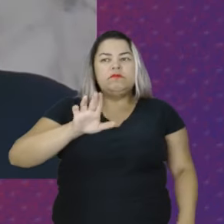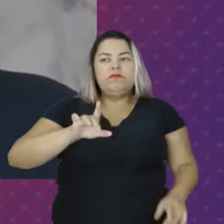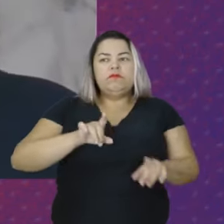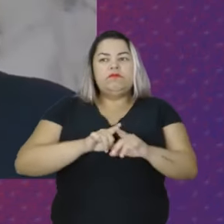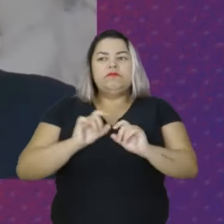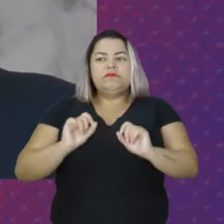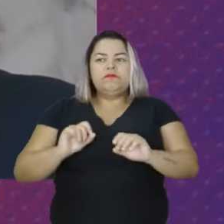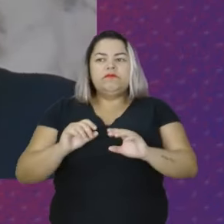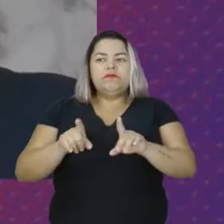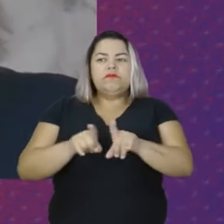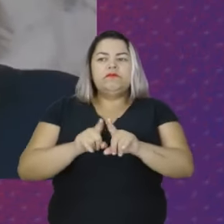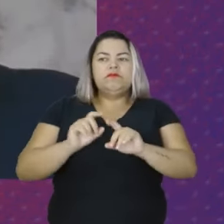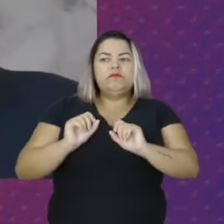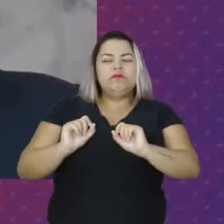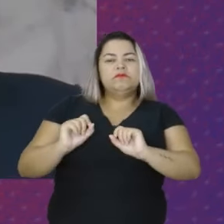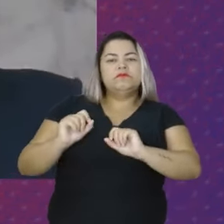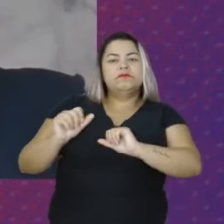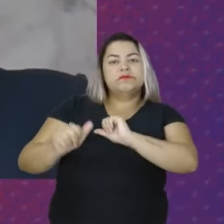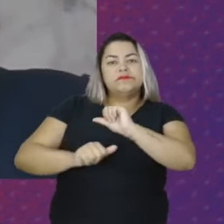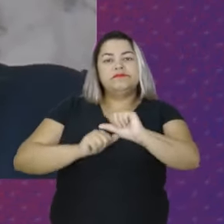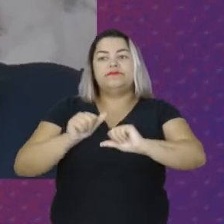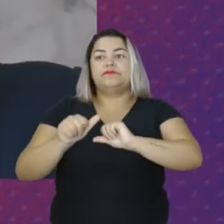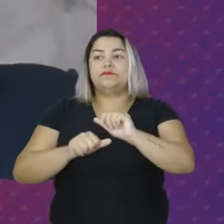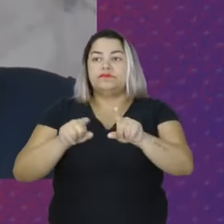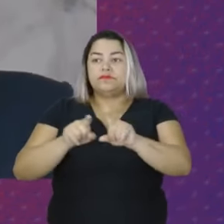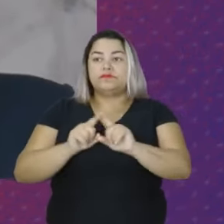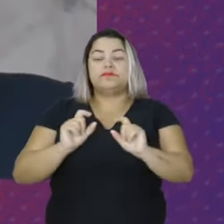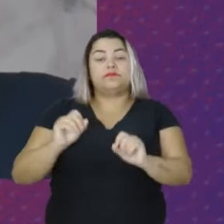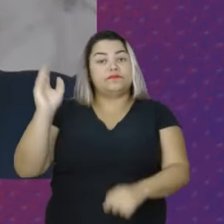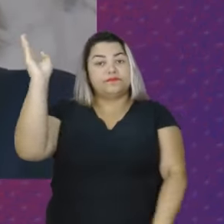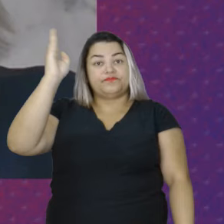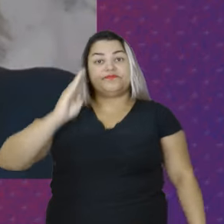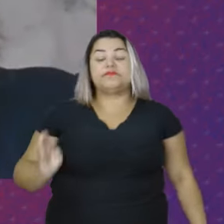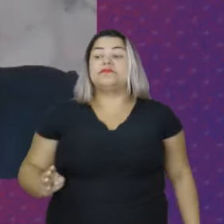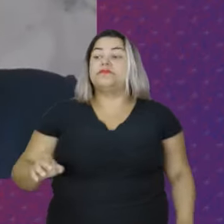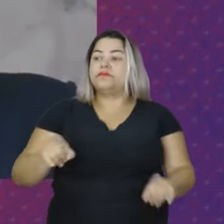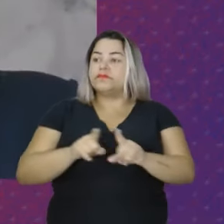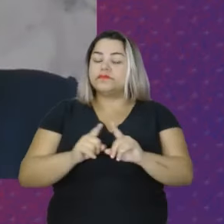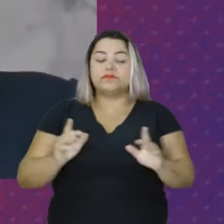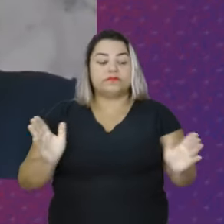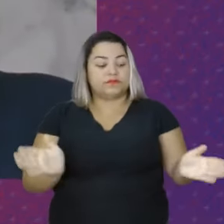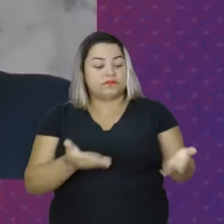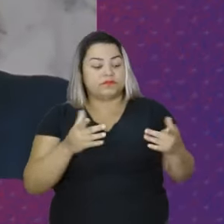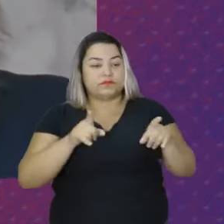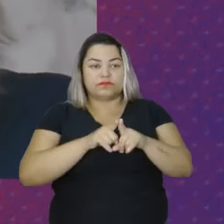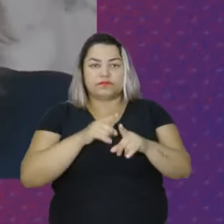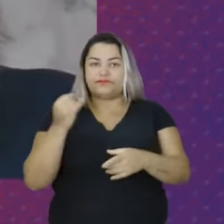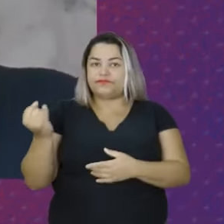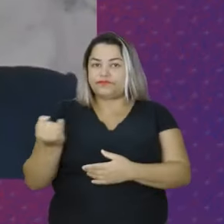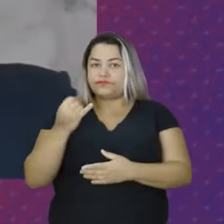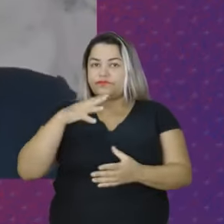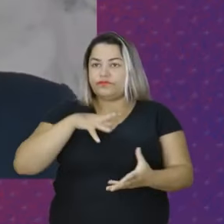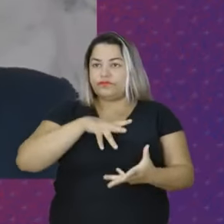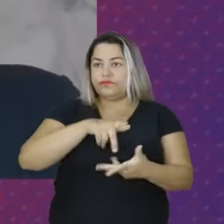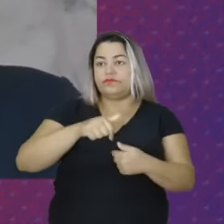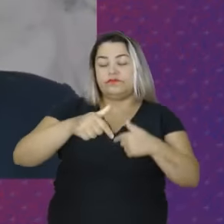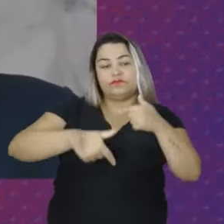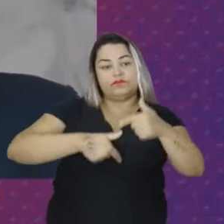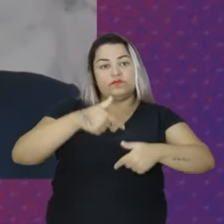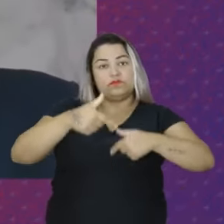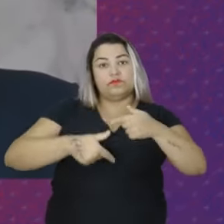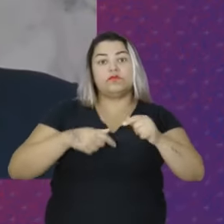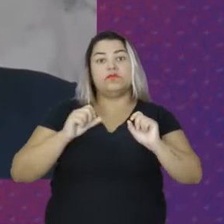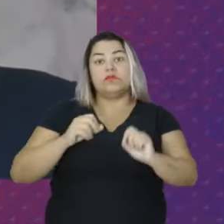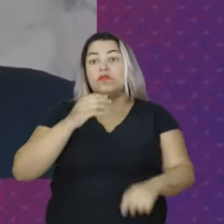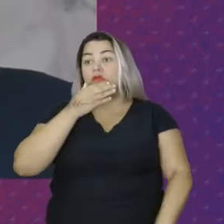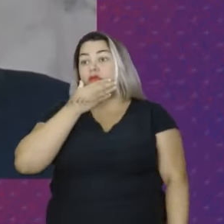reivindicava a ratificação dessa convenção pelo Brasil Então essa foi uma iniciativa importante no mundo do trabalho Além disso,